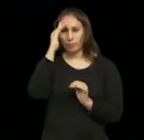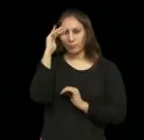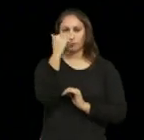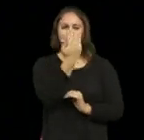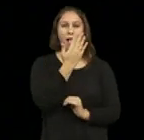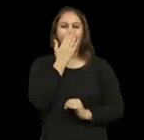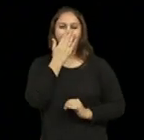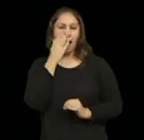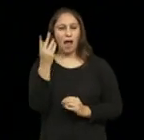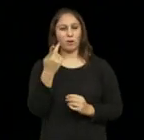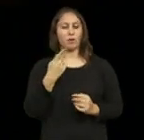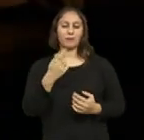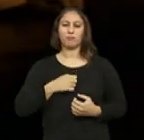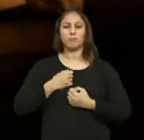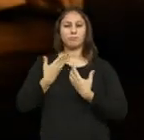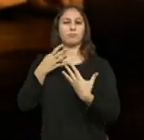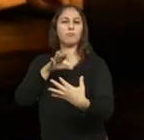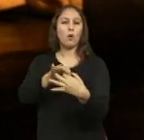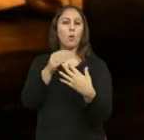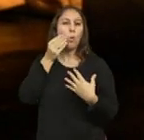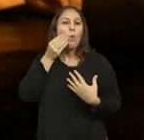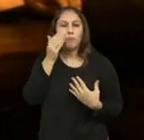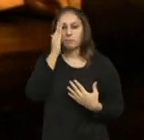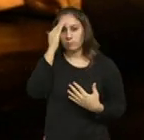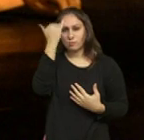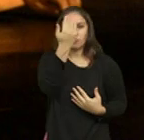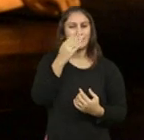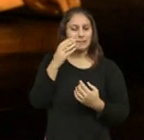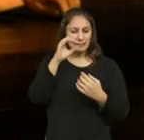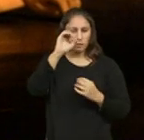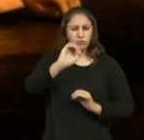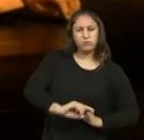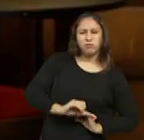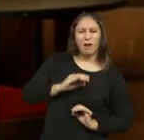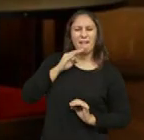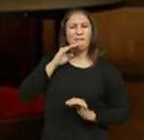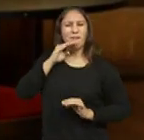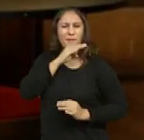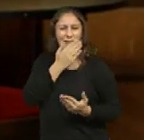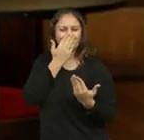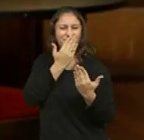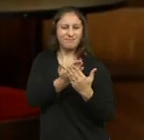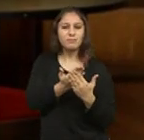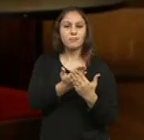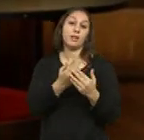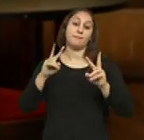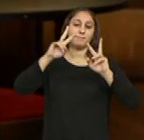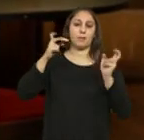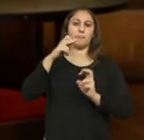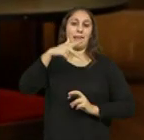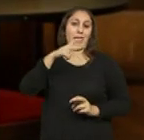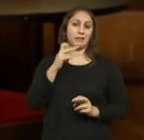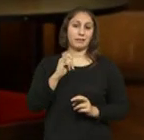relacionámonos a esse espelho vazio, espelho frio. E disso surgiu o título, o anticorpo,